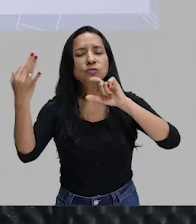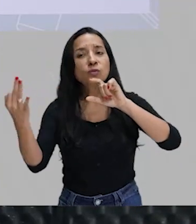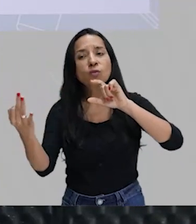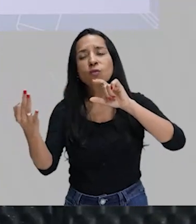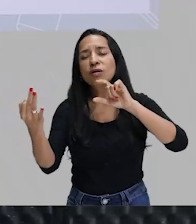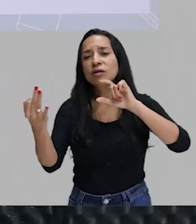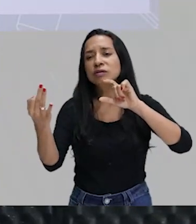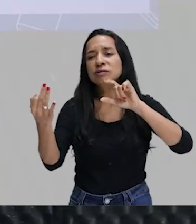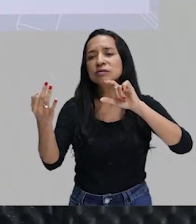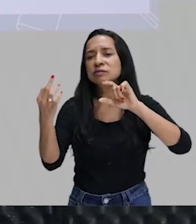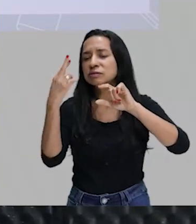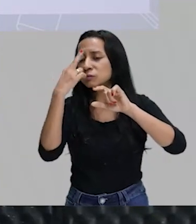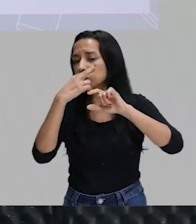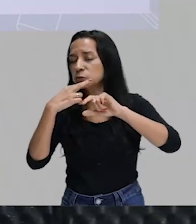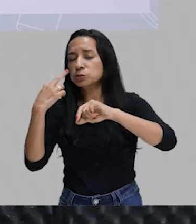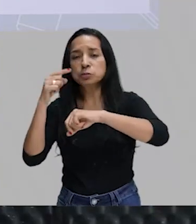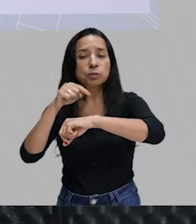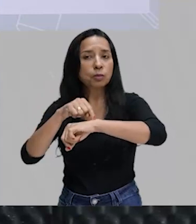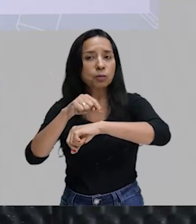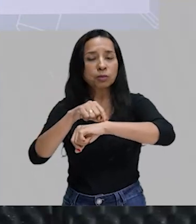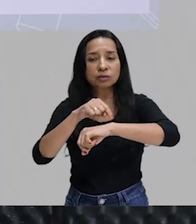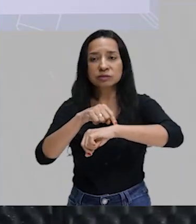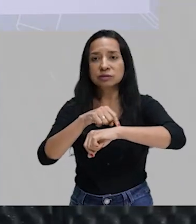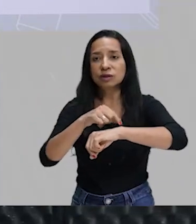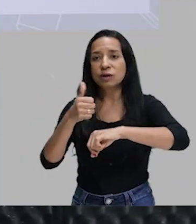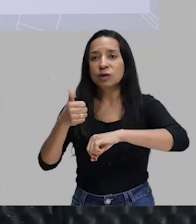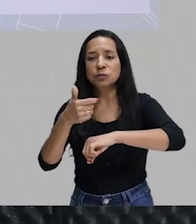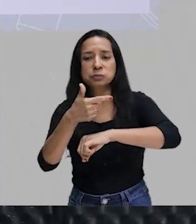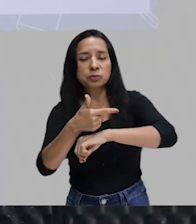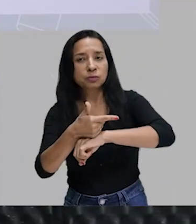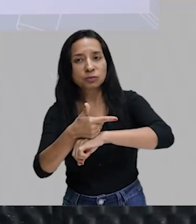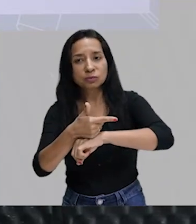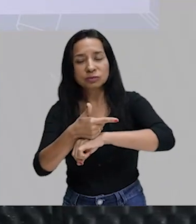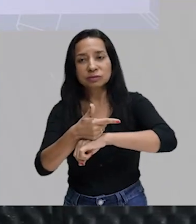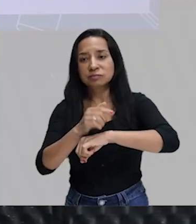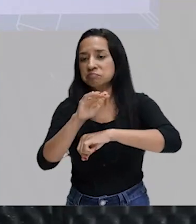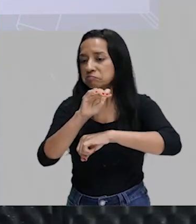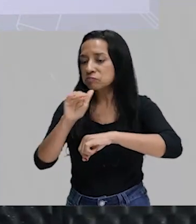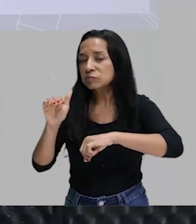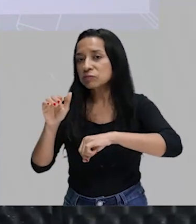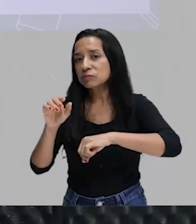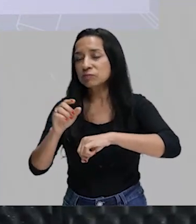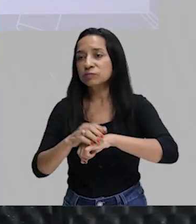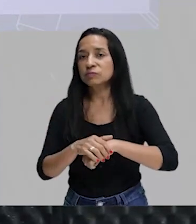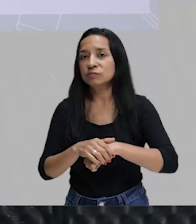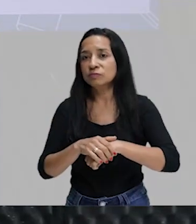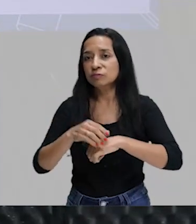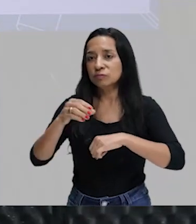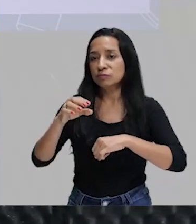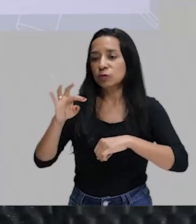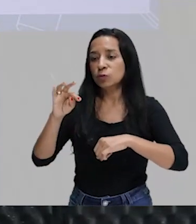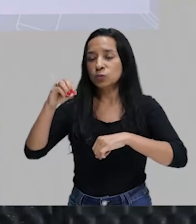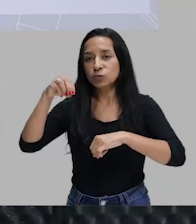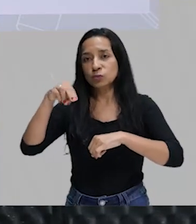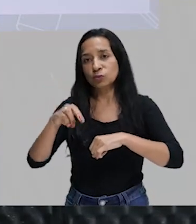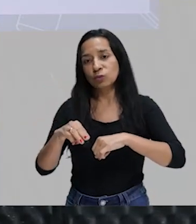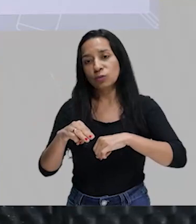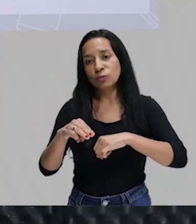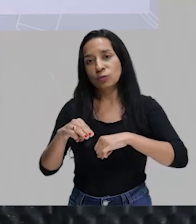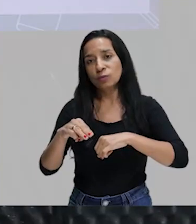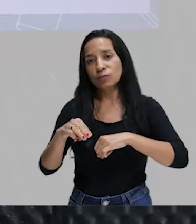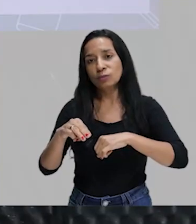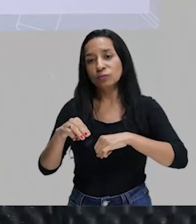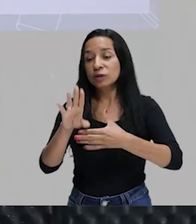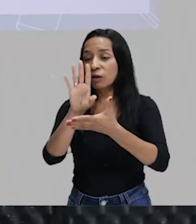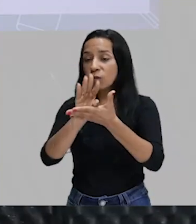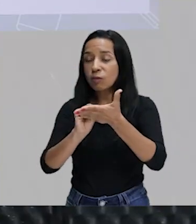-noite, meio-dia, tom, tom, faz aquele barulho. Quando eu digo assim, tom, tom, eu estou imitando o barulho do